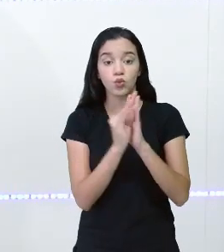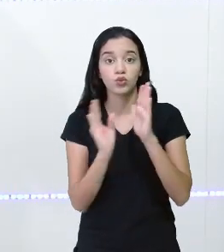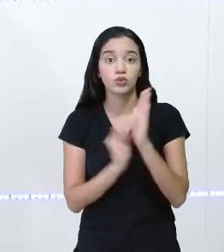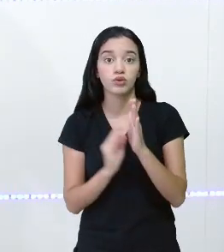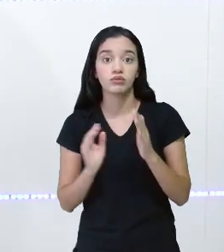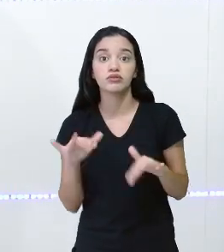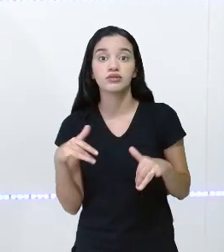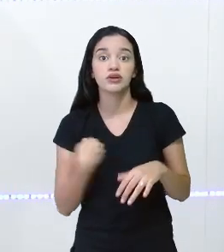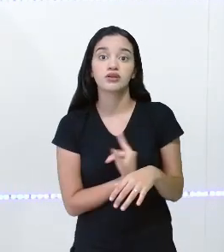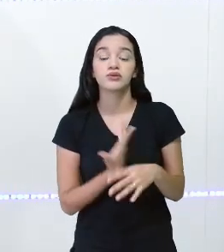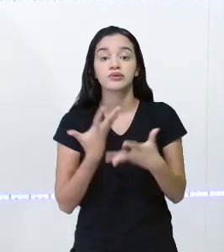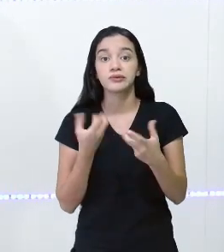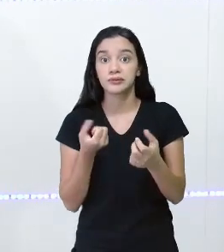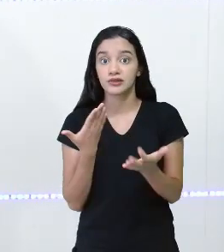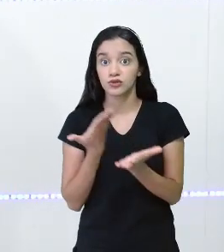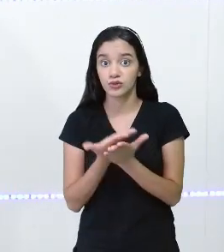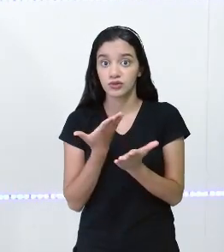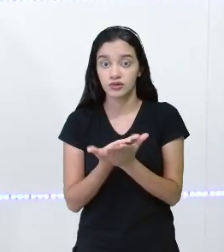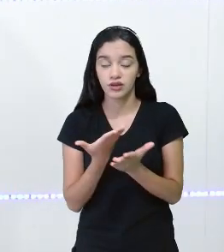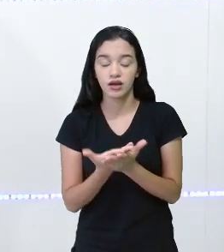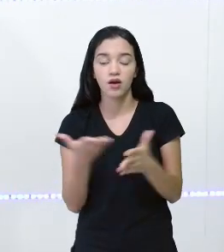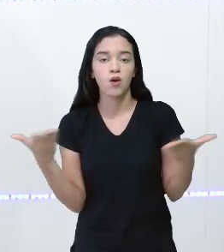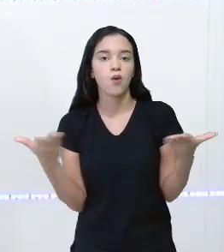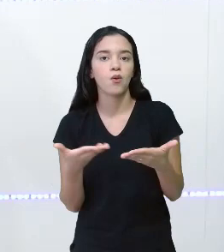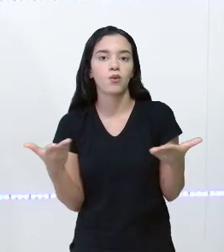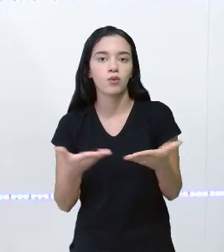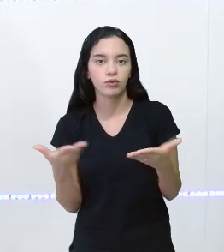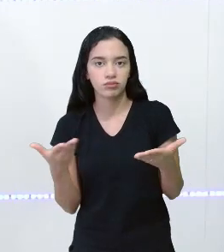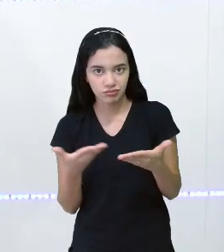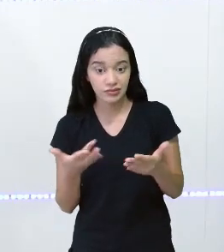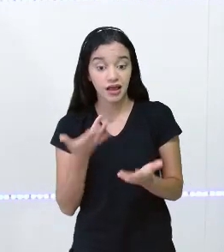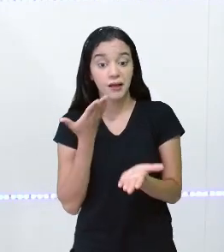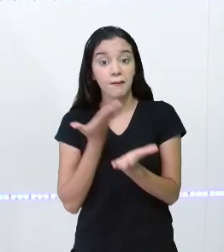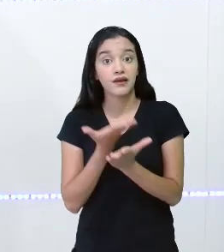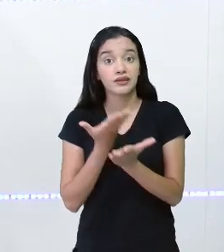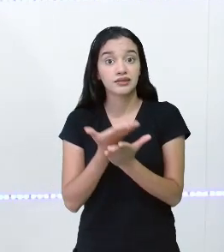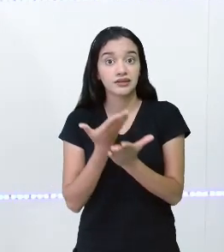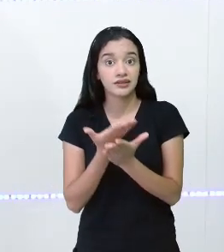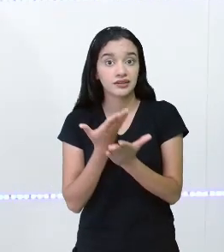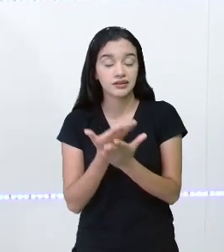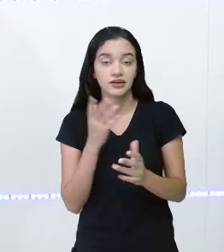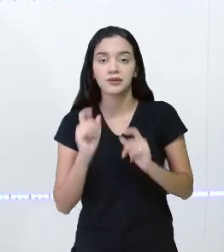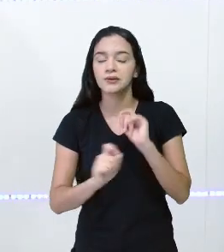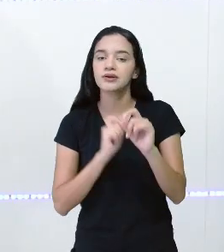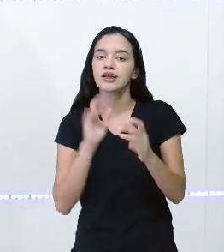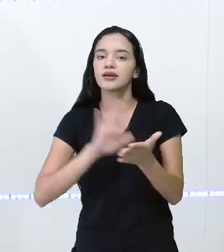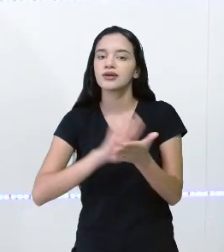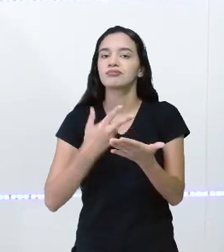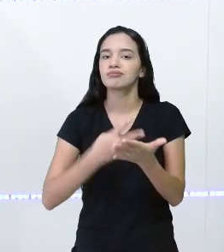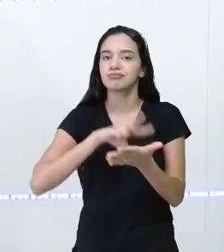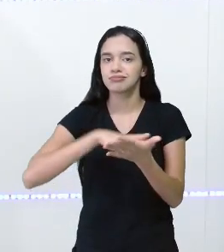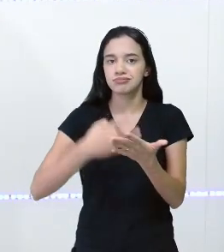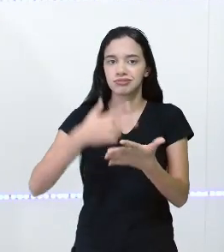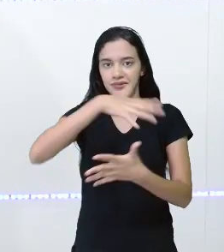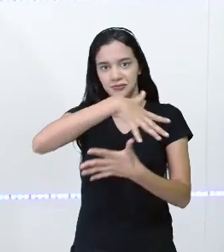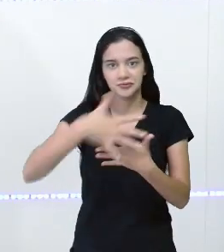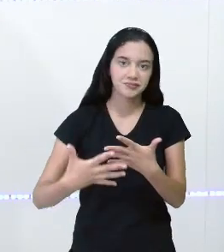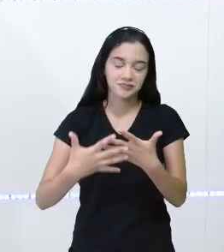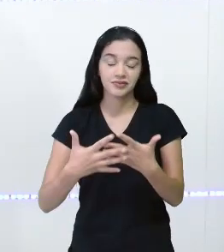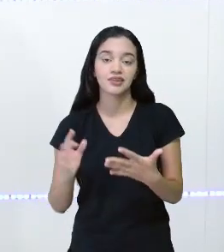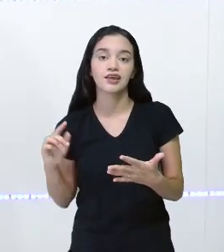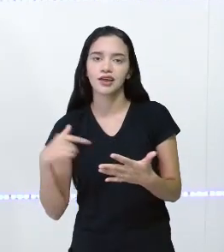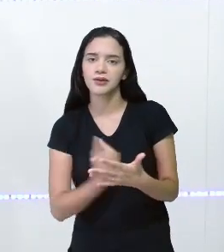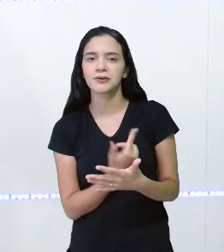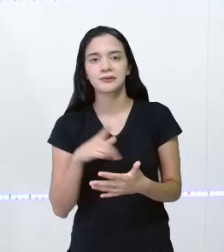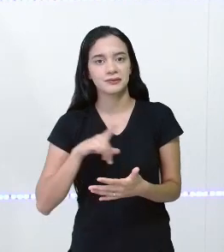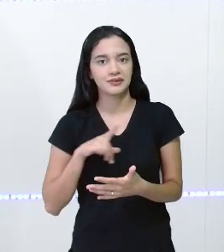hoje. Mas antes, deixa eu aí falar para vocês que essa aula, ela está sendo traduzida para a língua brasileira de sinais. E